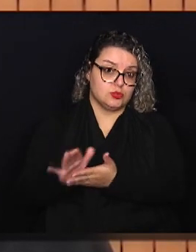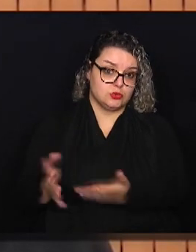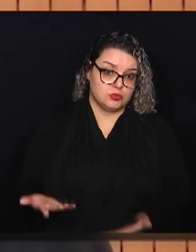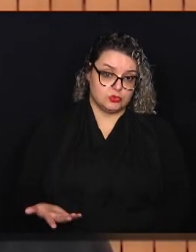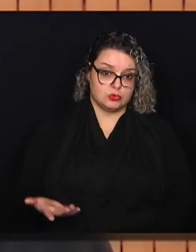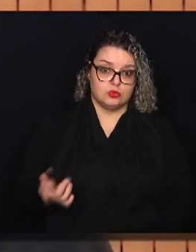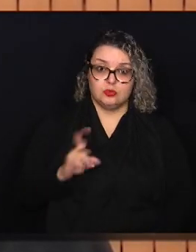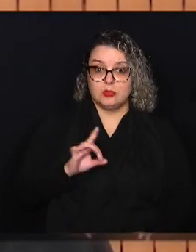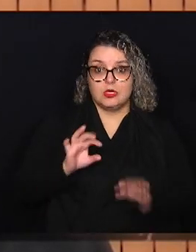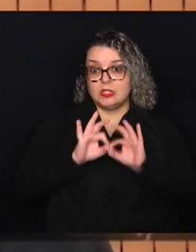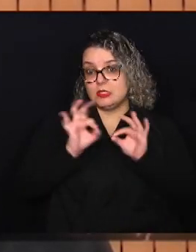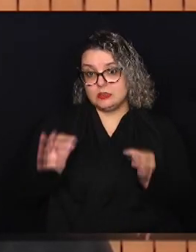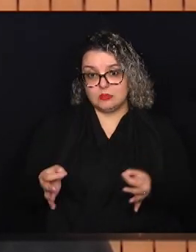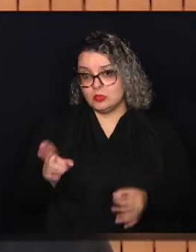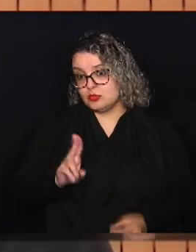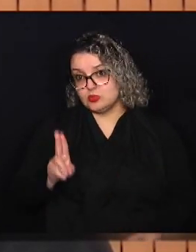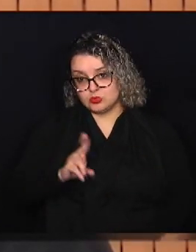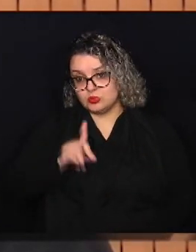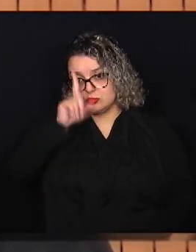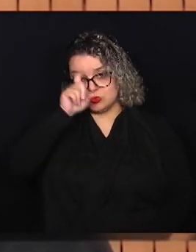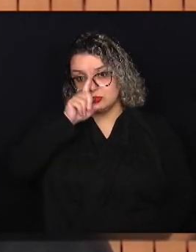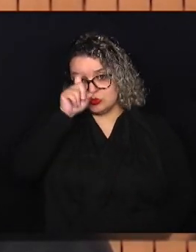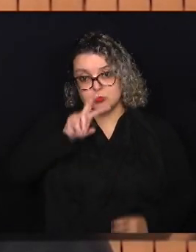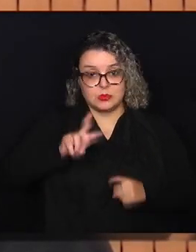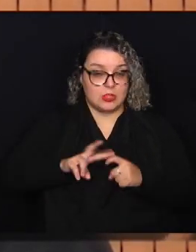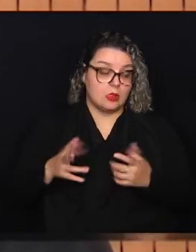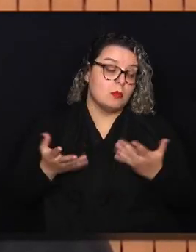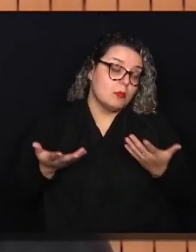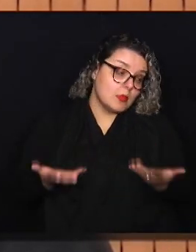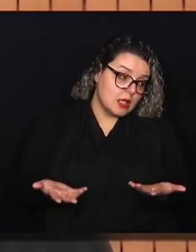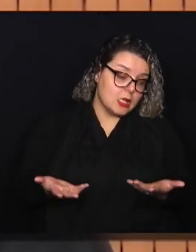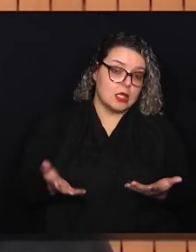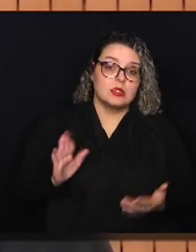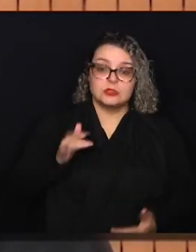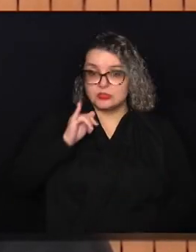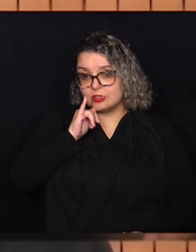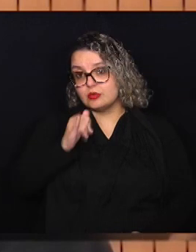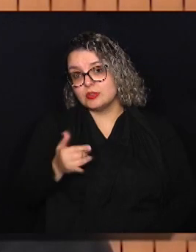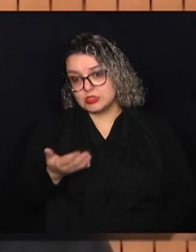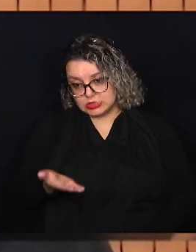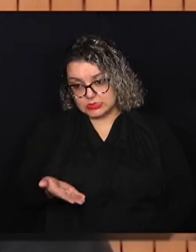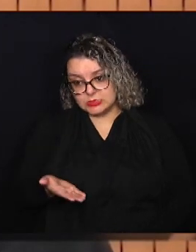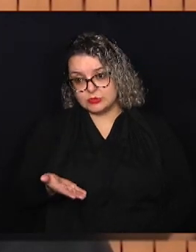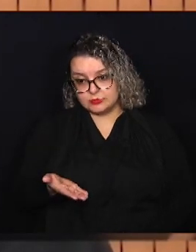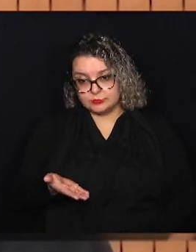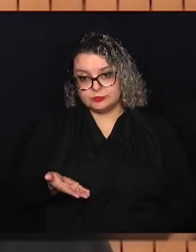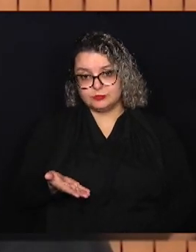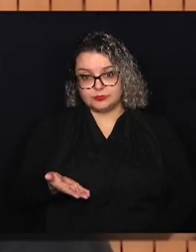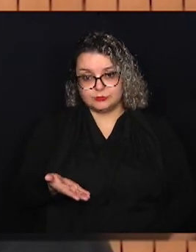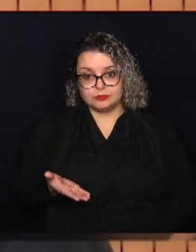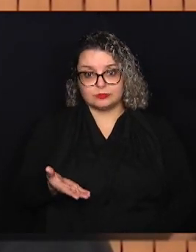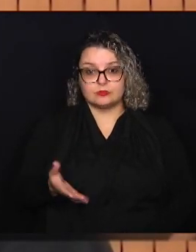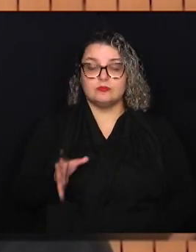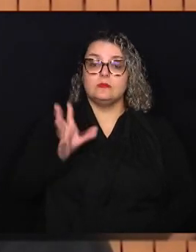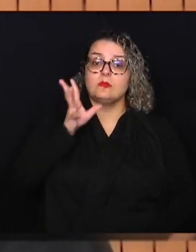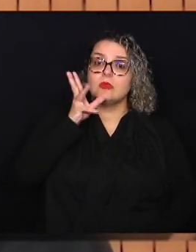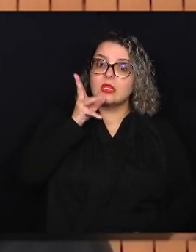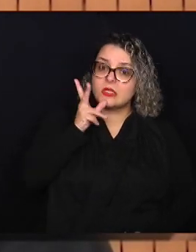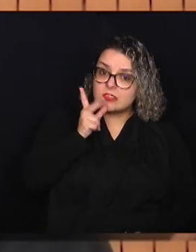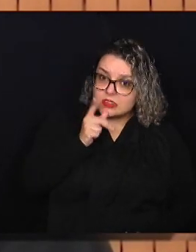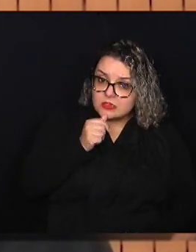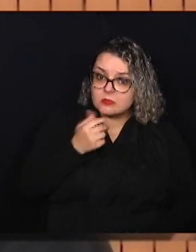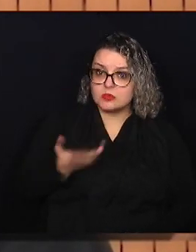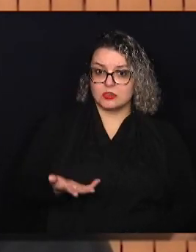implantar o hospital. Mas, já vou dizer aqui que embora isso demorou muito por